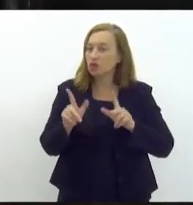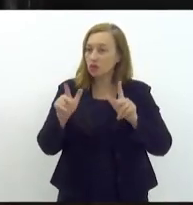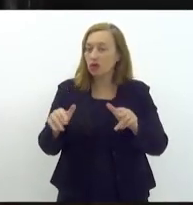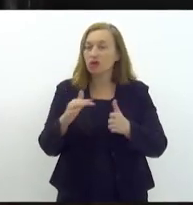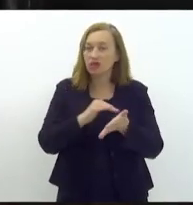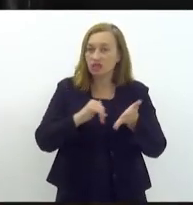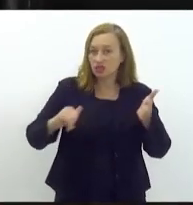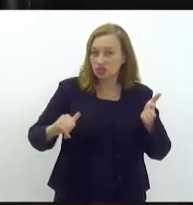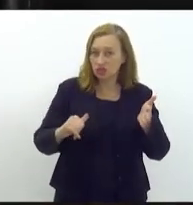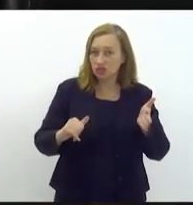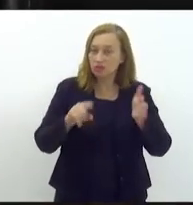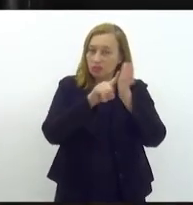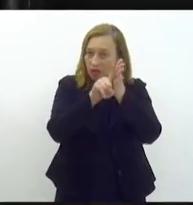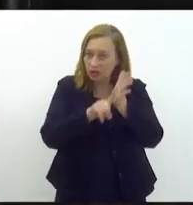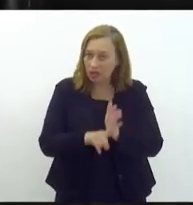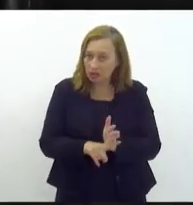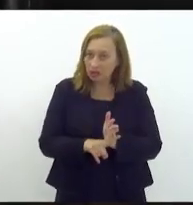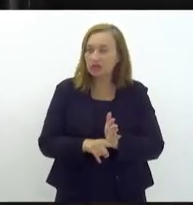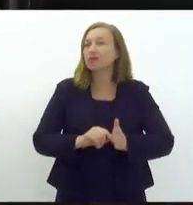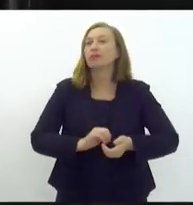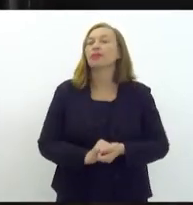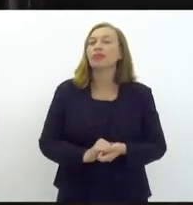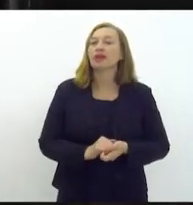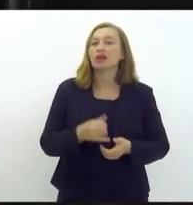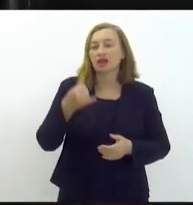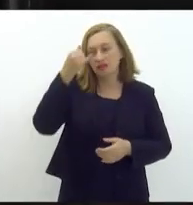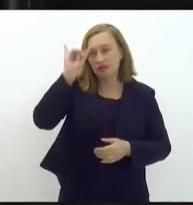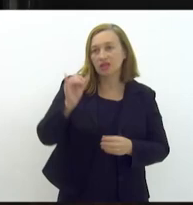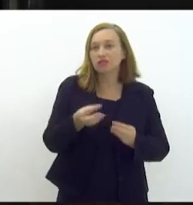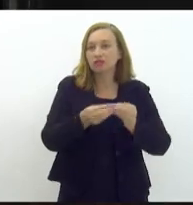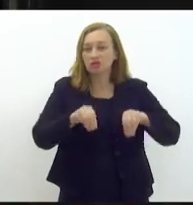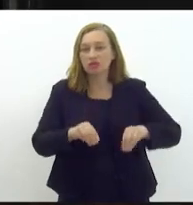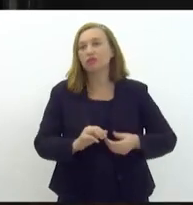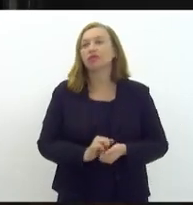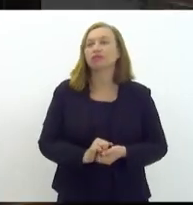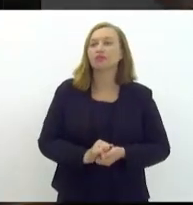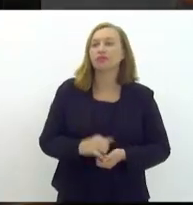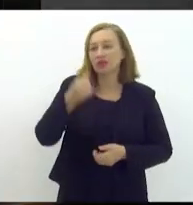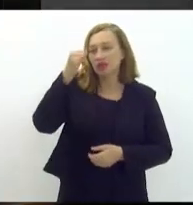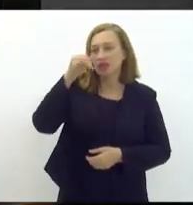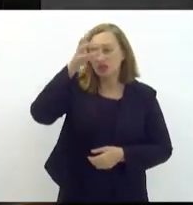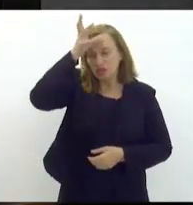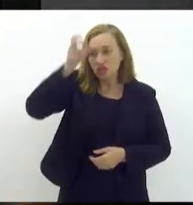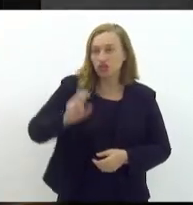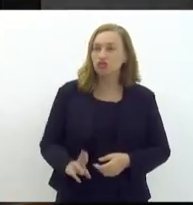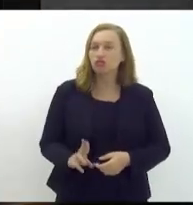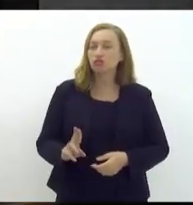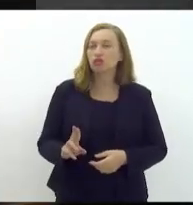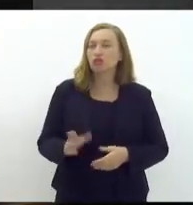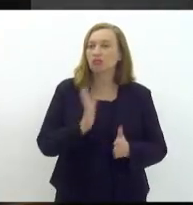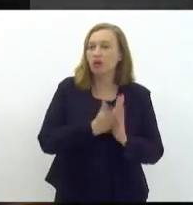Então, retirado para análise, evitando a prejudicabilidade. Tia Ju, vamos pela hora, rapidinho.